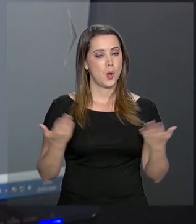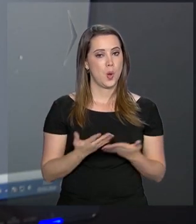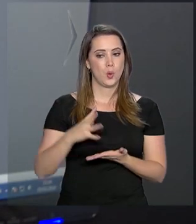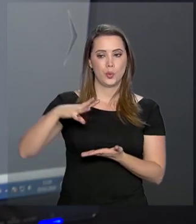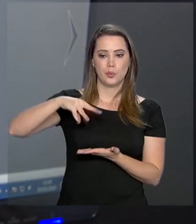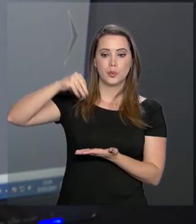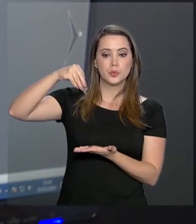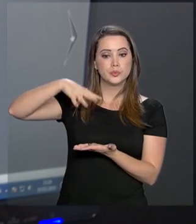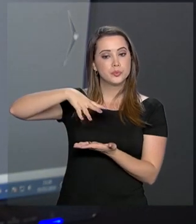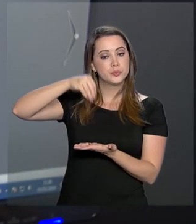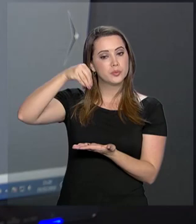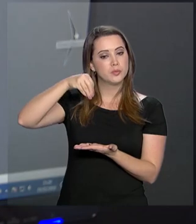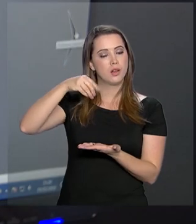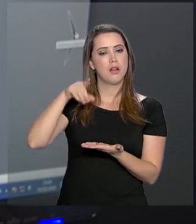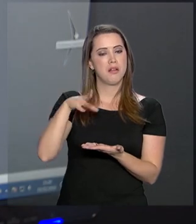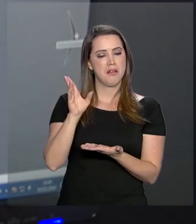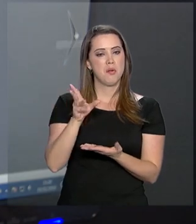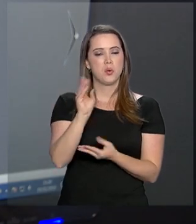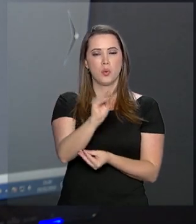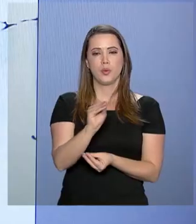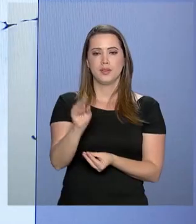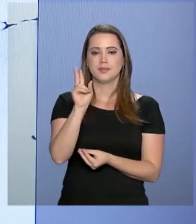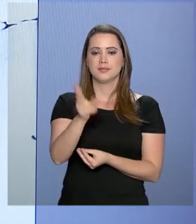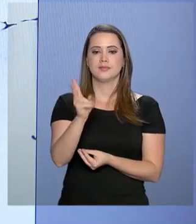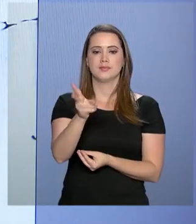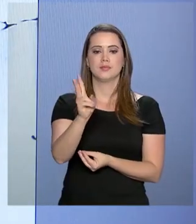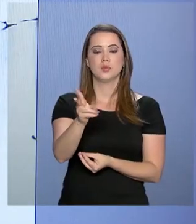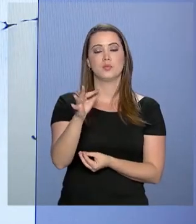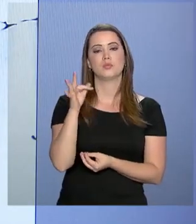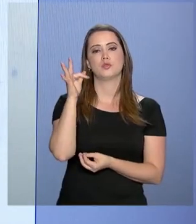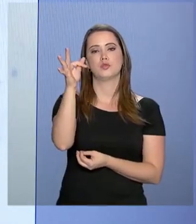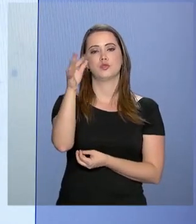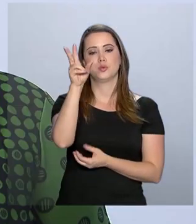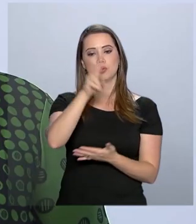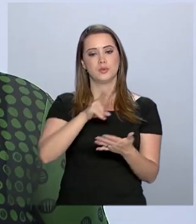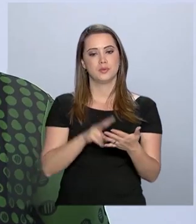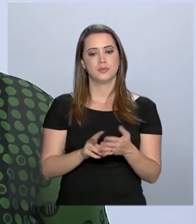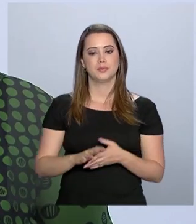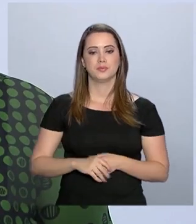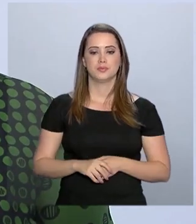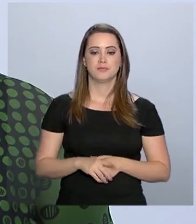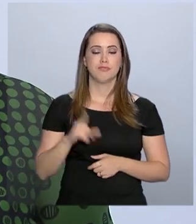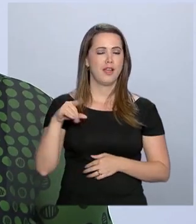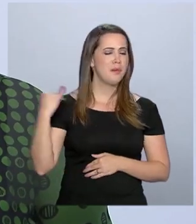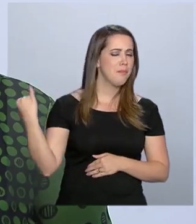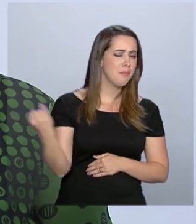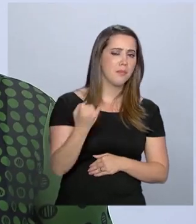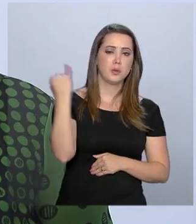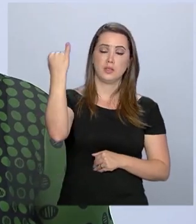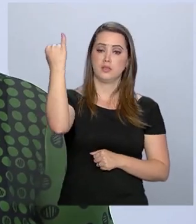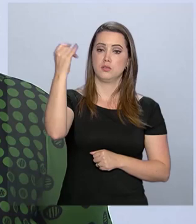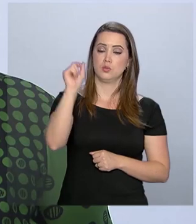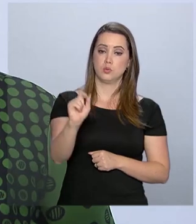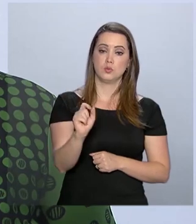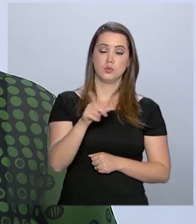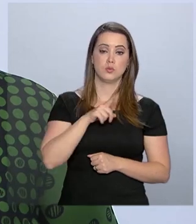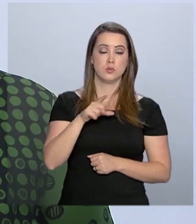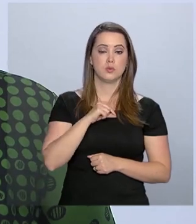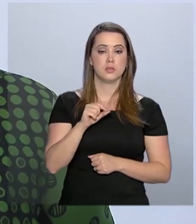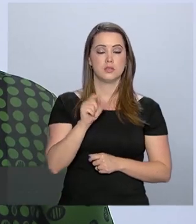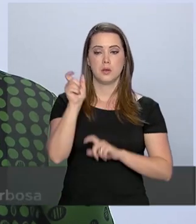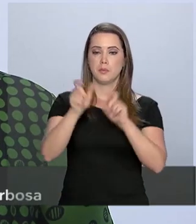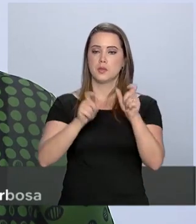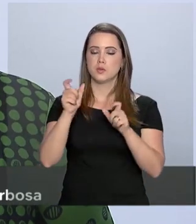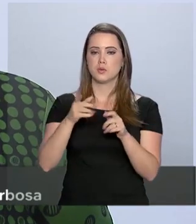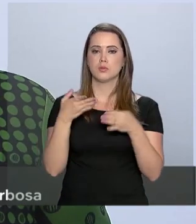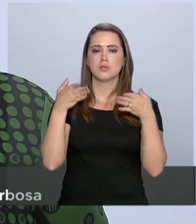digitalizado, vai ficar bem preservado para o futuro leitor. É fundamental que as